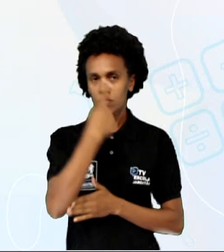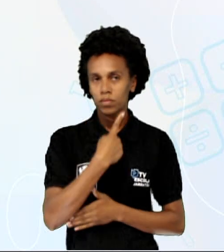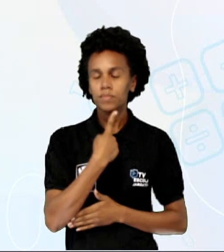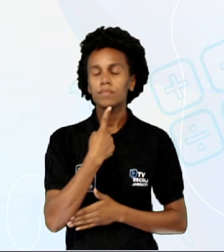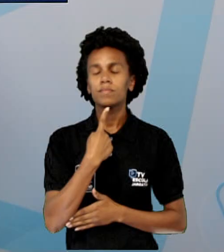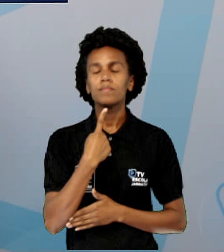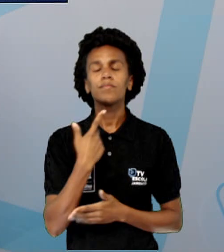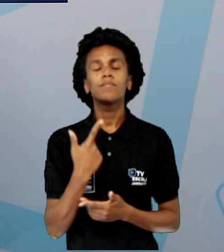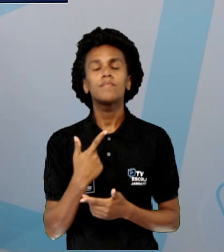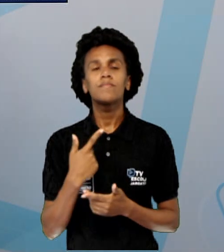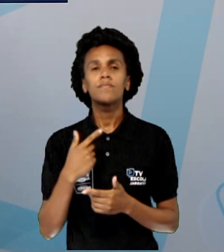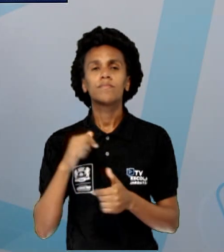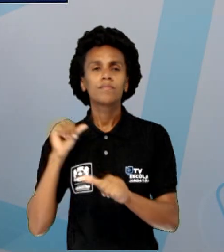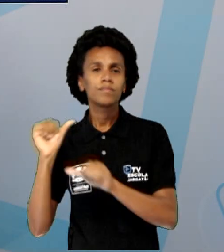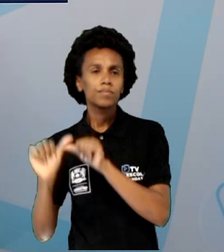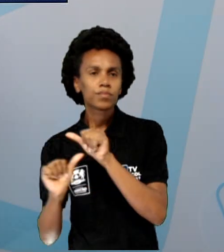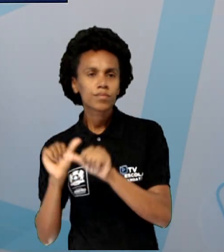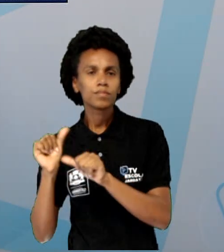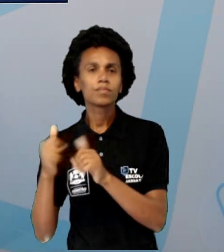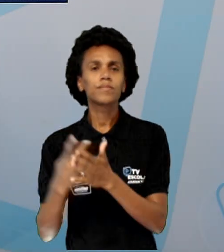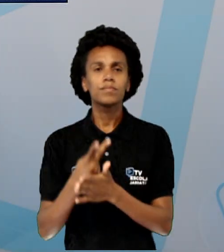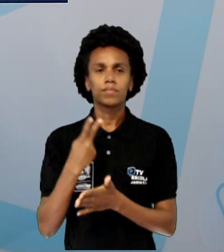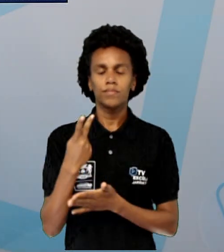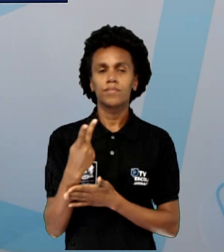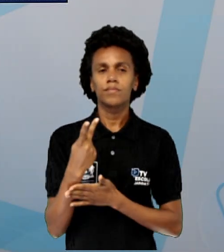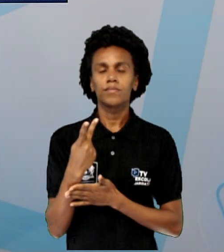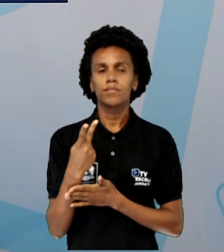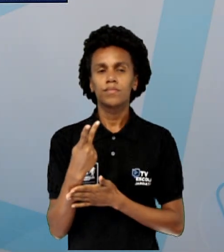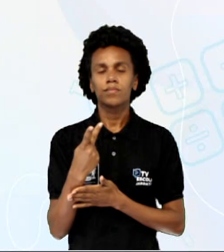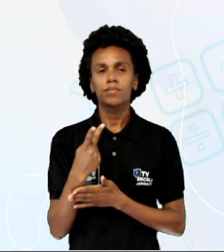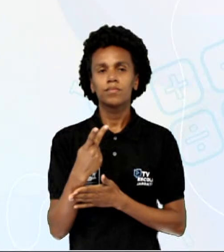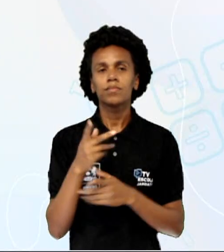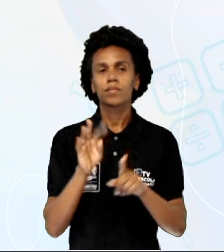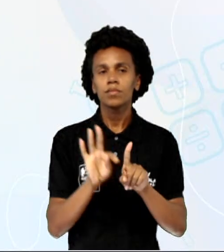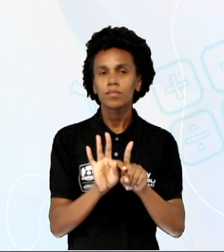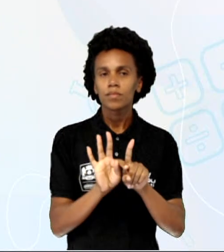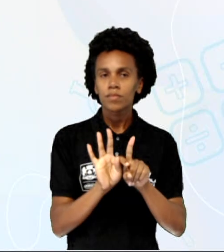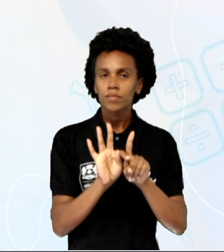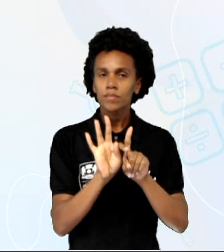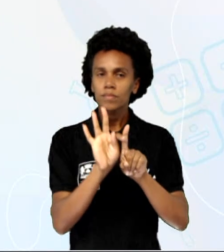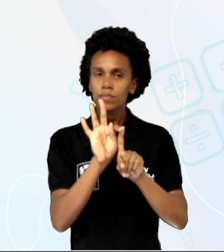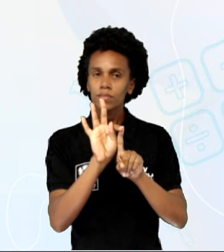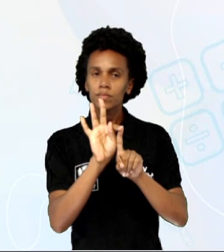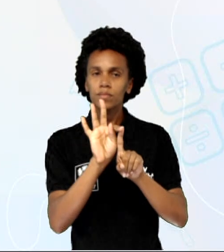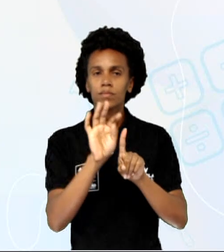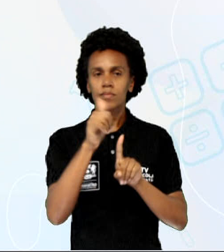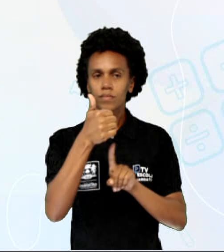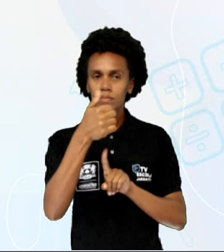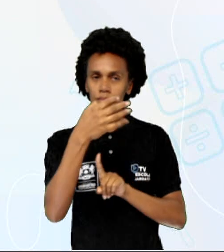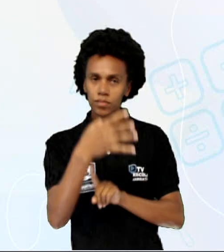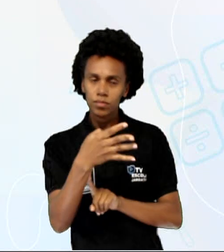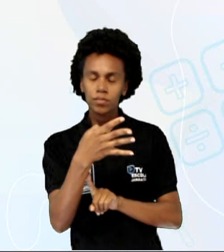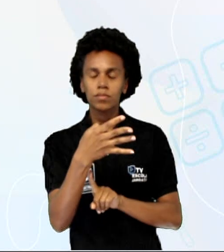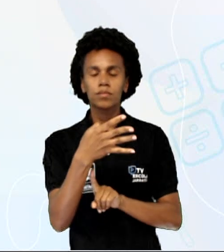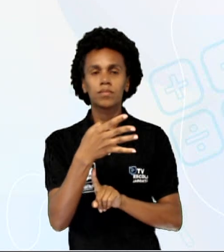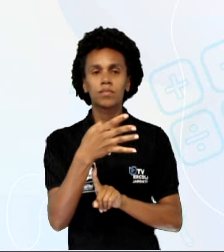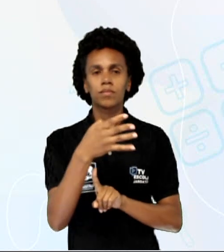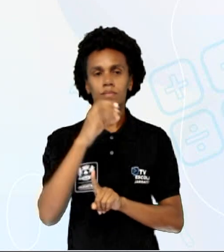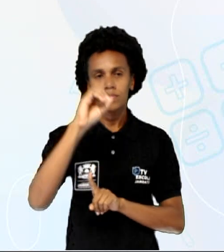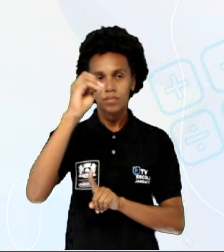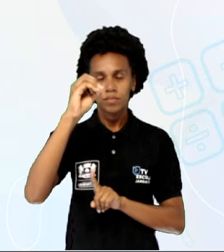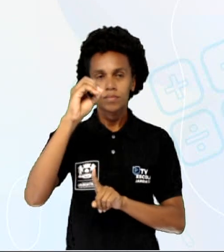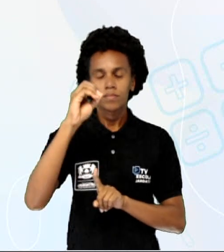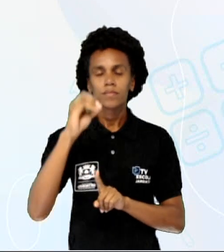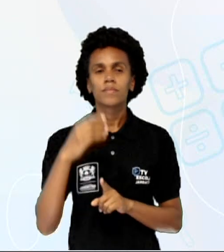período. Aqui a gente tem um aumento de 14 graus de 6 às 12 horas e depois a gente tem uma